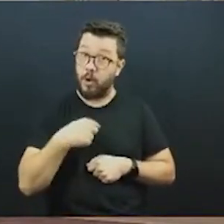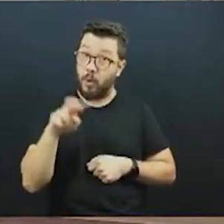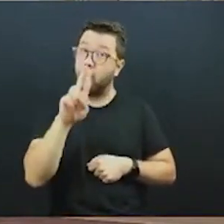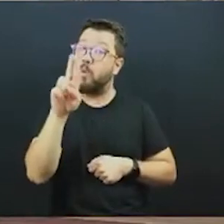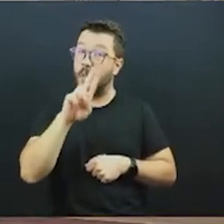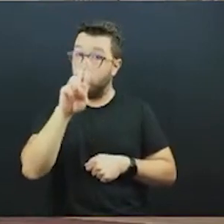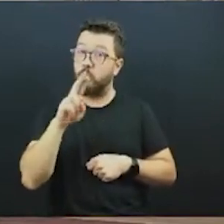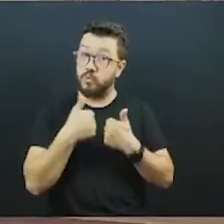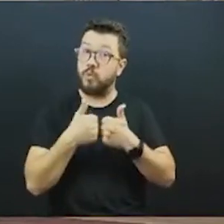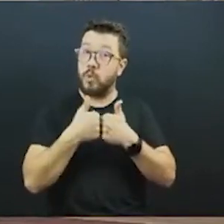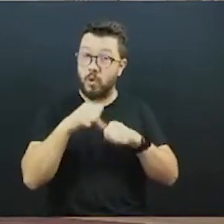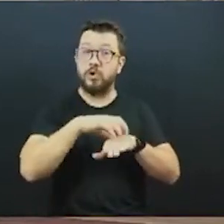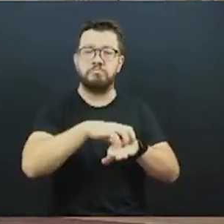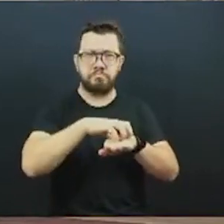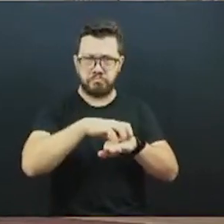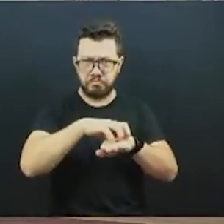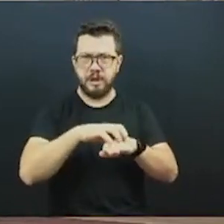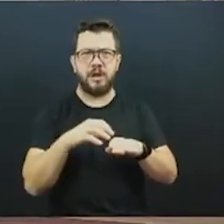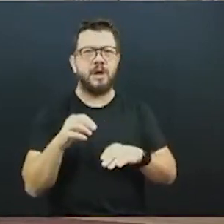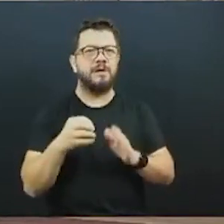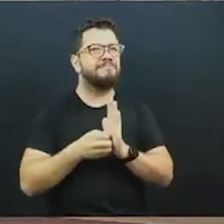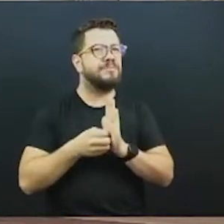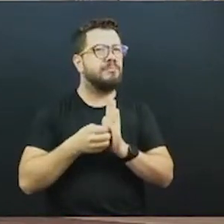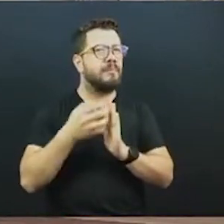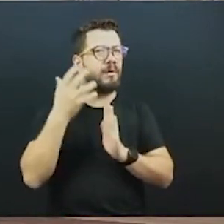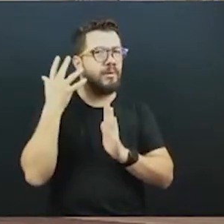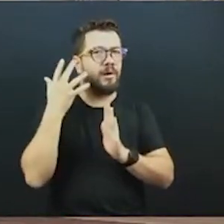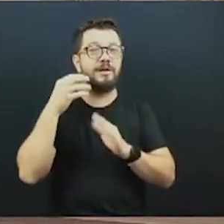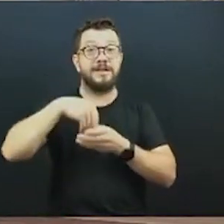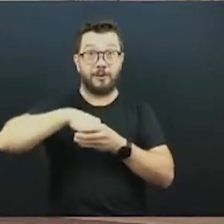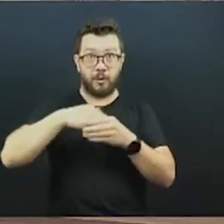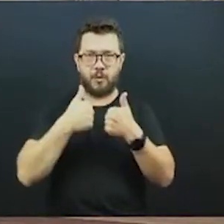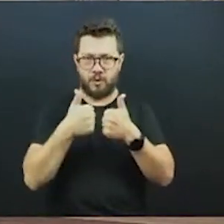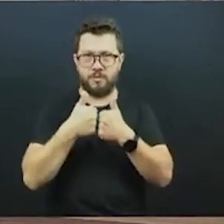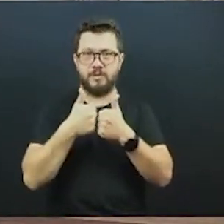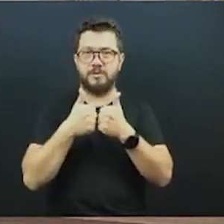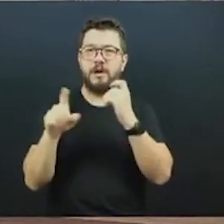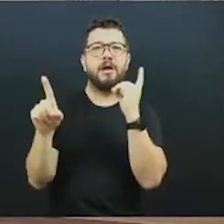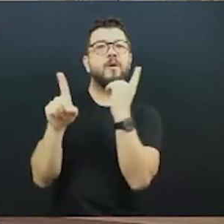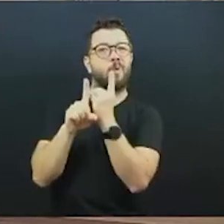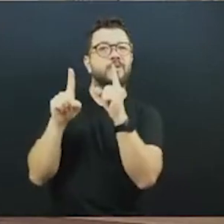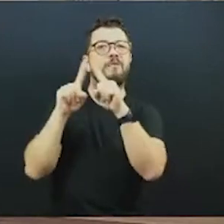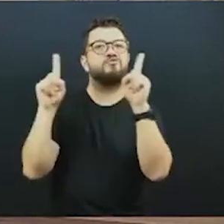inclusive, me encontro várias vezes dentro de ônibus com alguns servidores desta casa aqui.